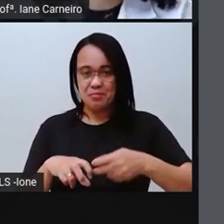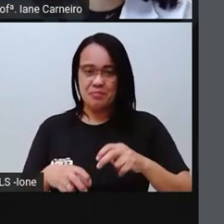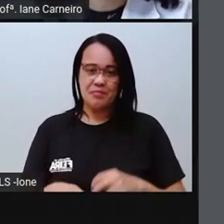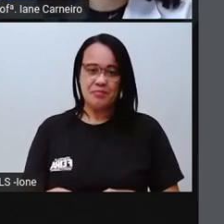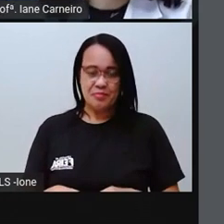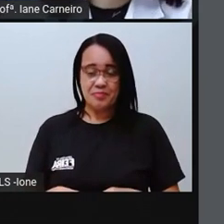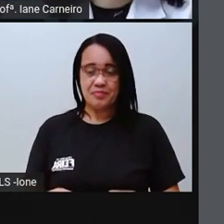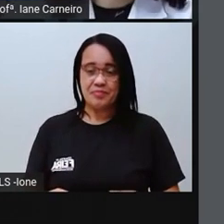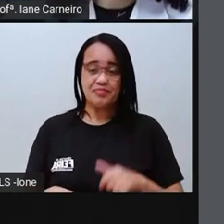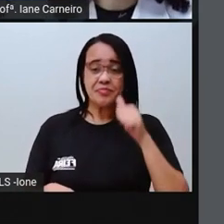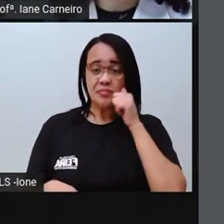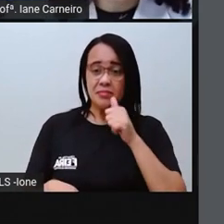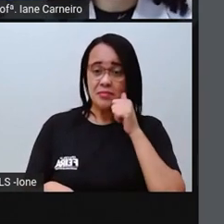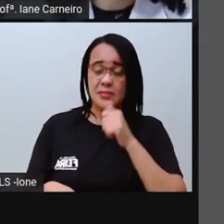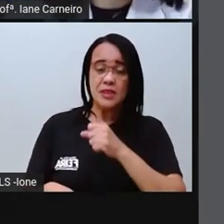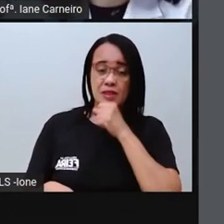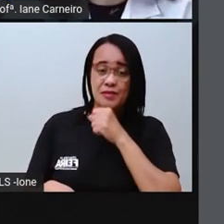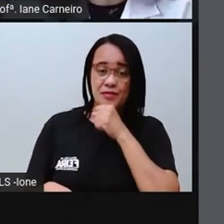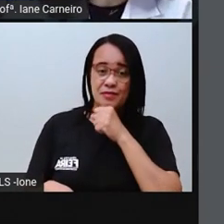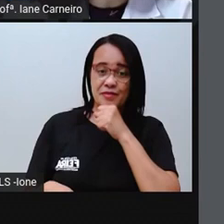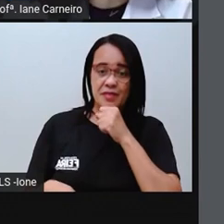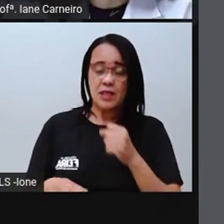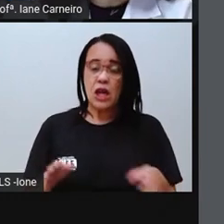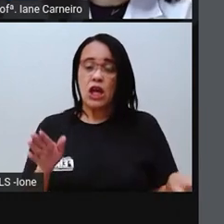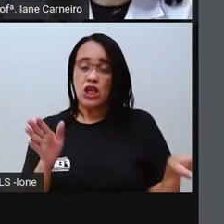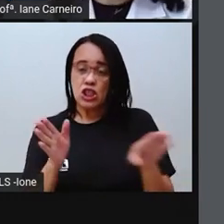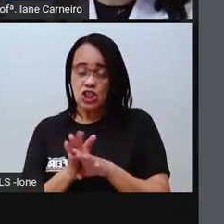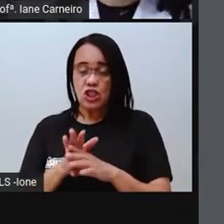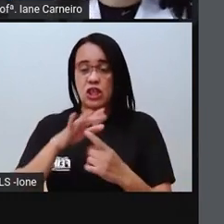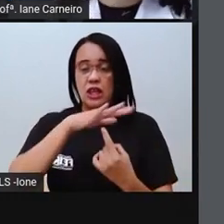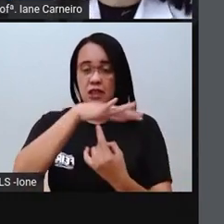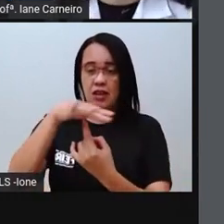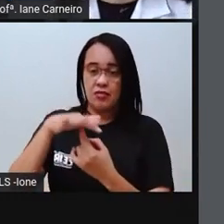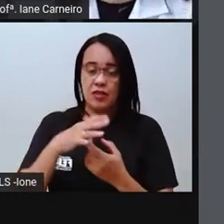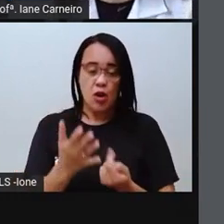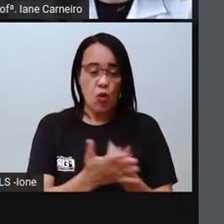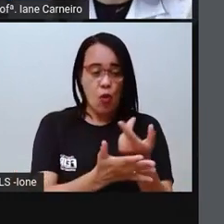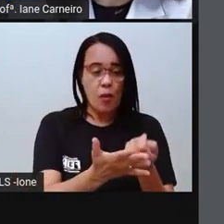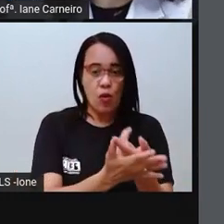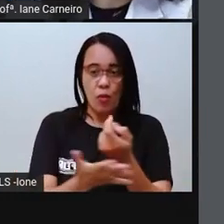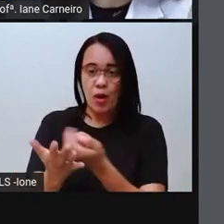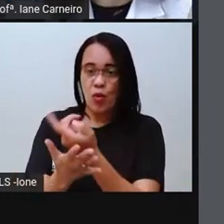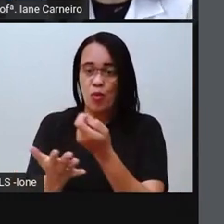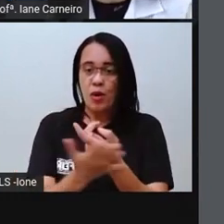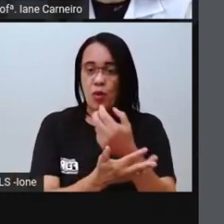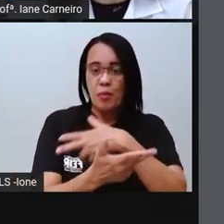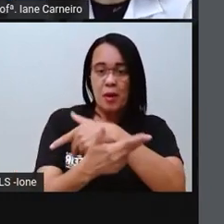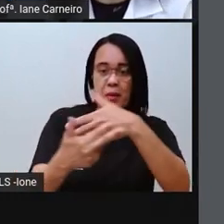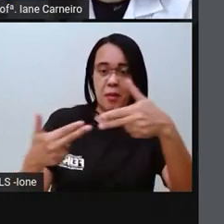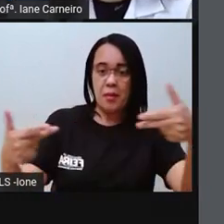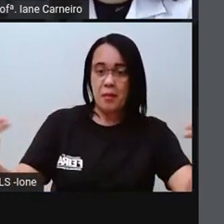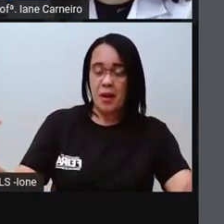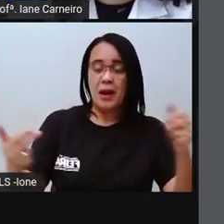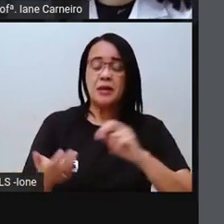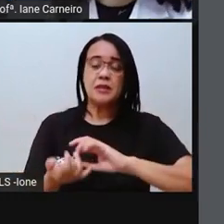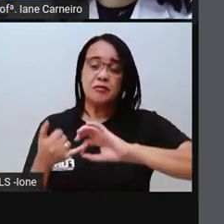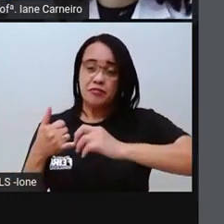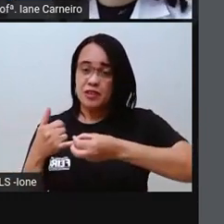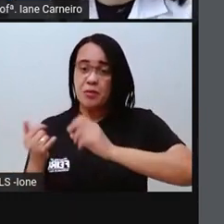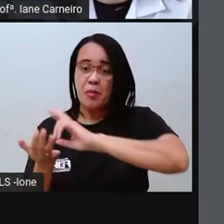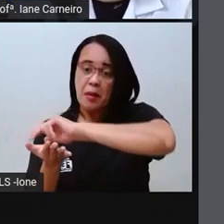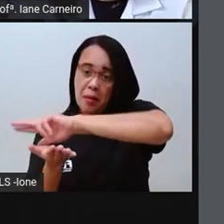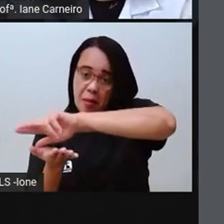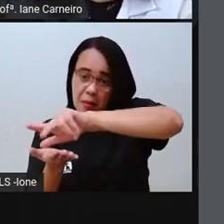Dona velha, chega à feira, compra quiabo, erva-cidreira, compra cenoura, compra feijão, compra